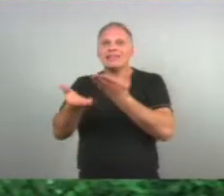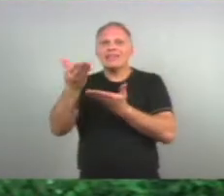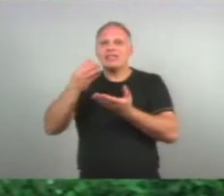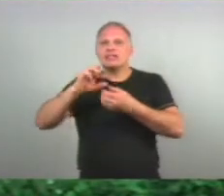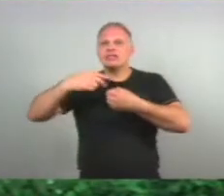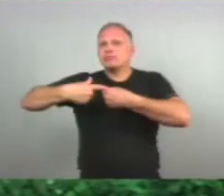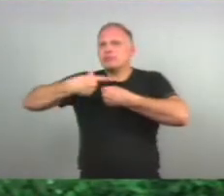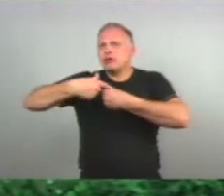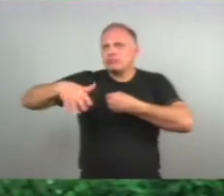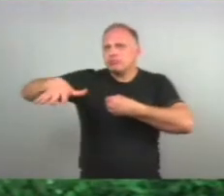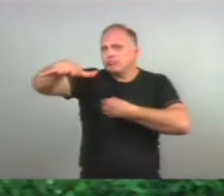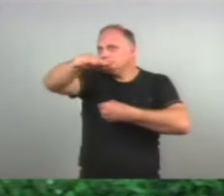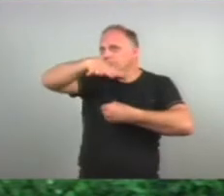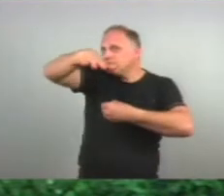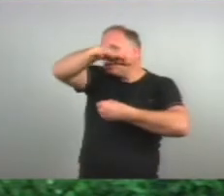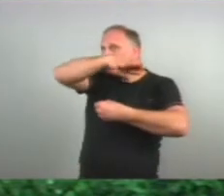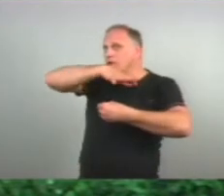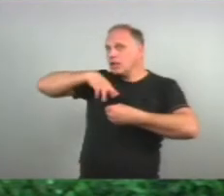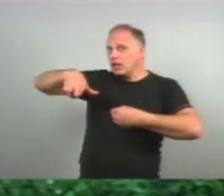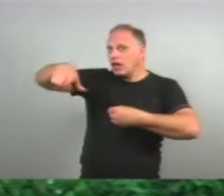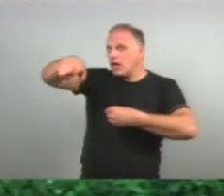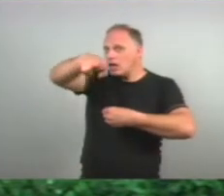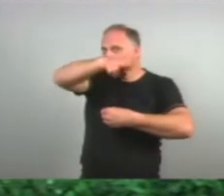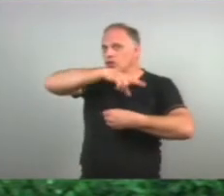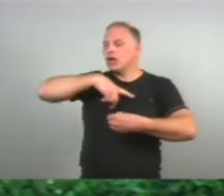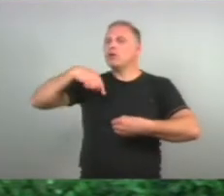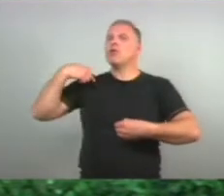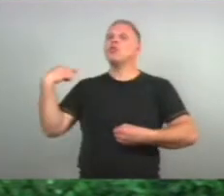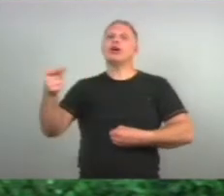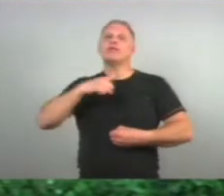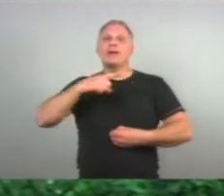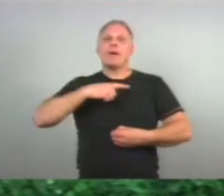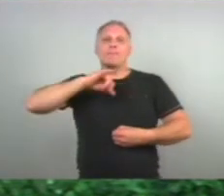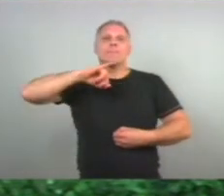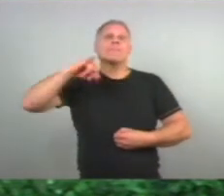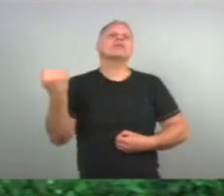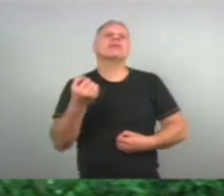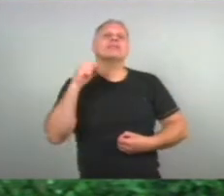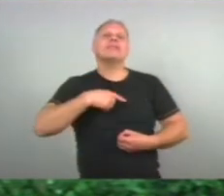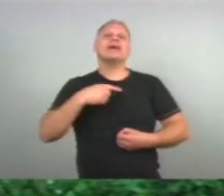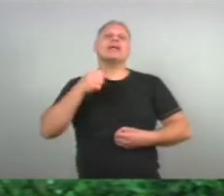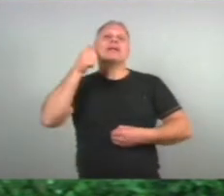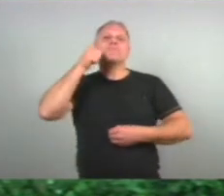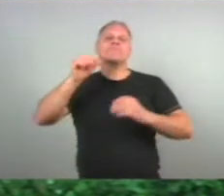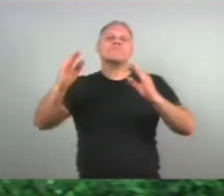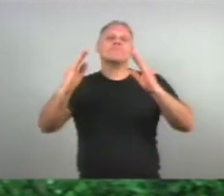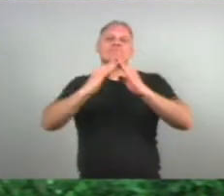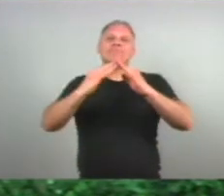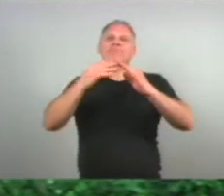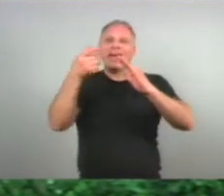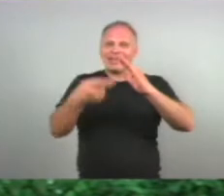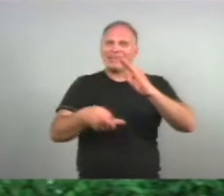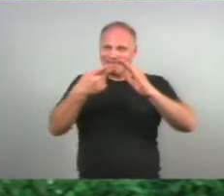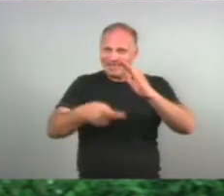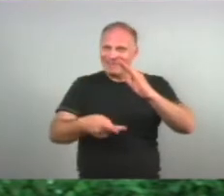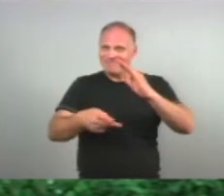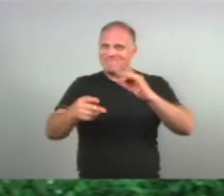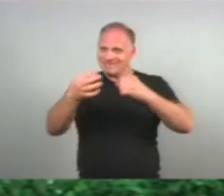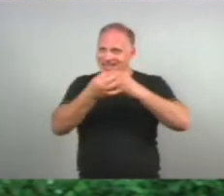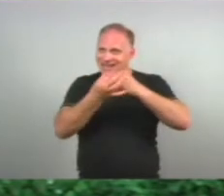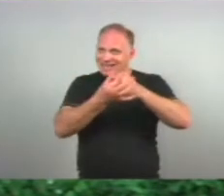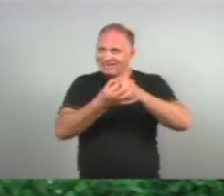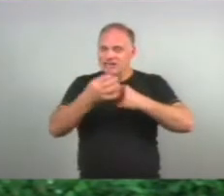municípios Aqui ao redor Então nós somos Privilegiados De ter uma delegacia Da mulher No nosso município